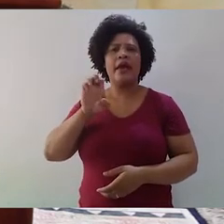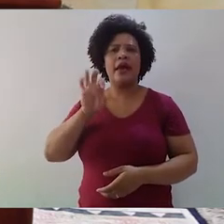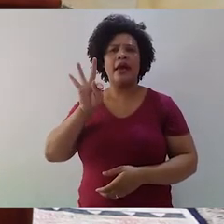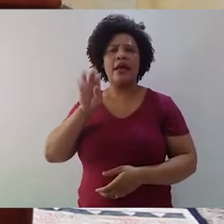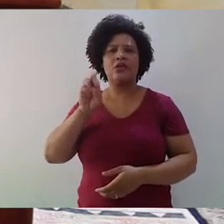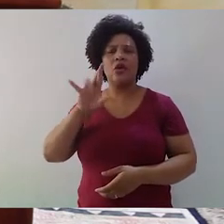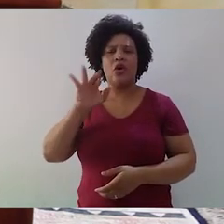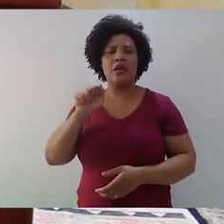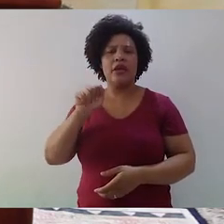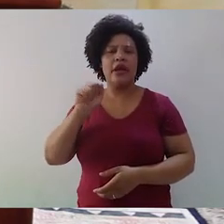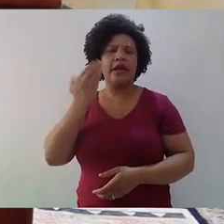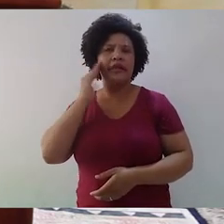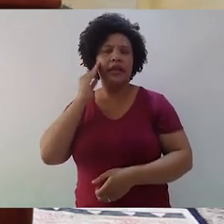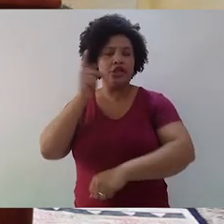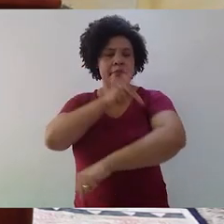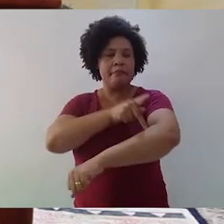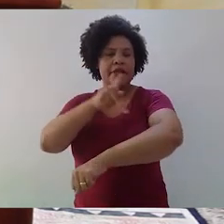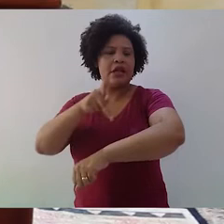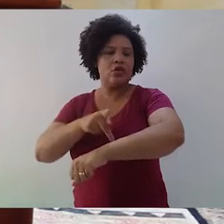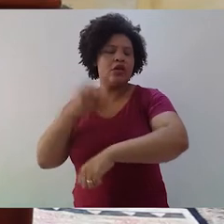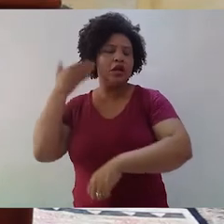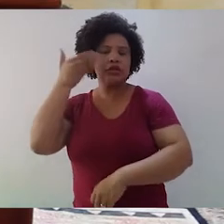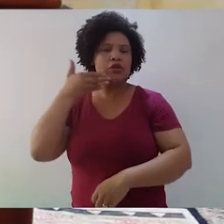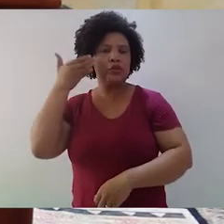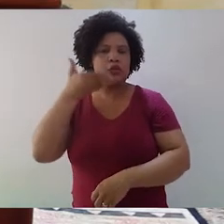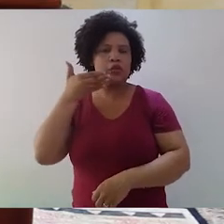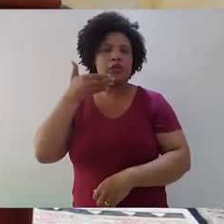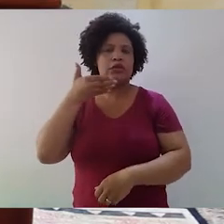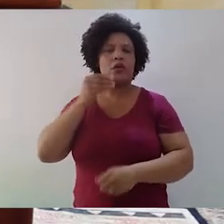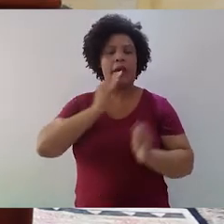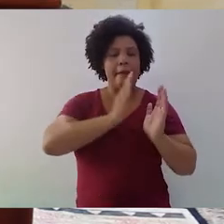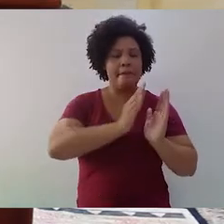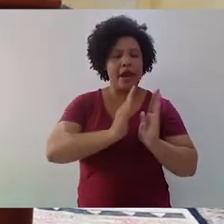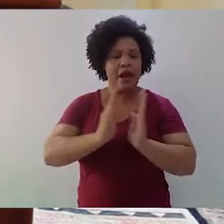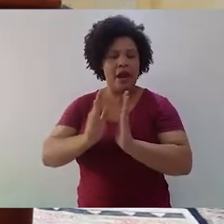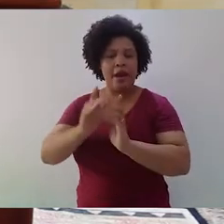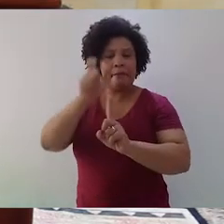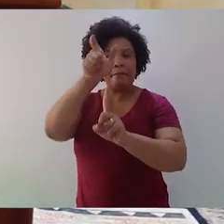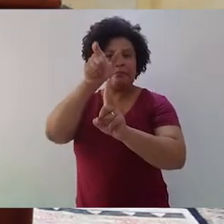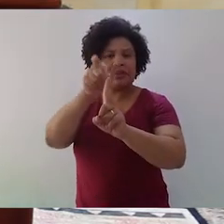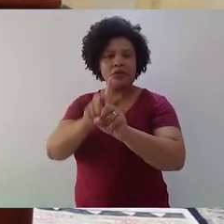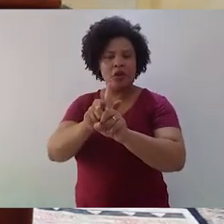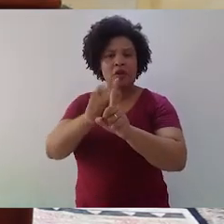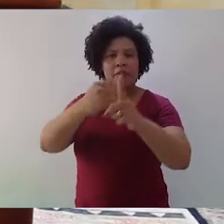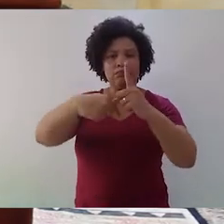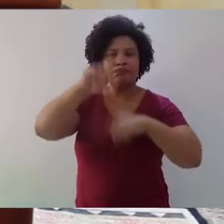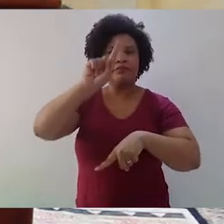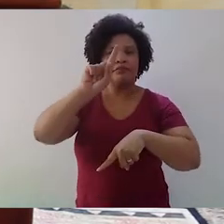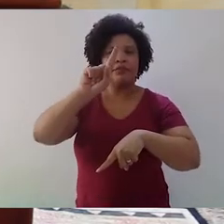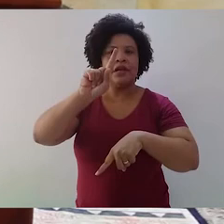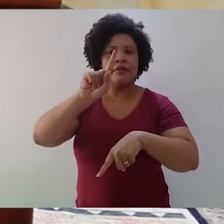pedagogia retórica, ou seja, um processo de desenvolver o sujeito para que ele seja capaz de